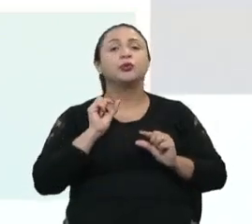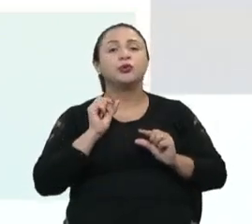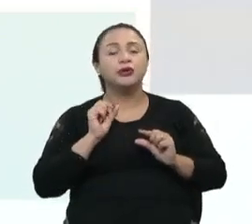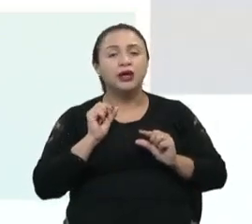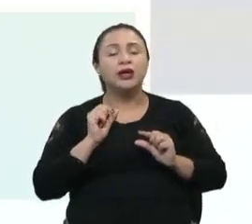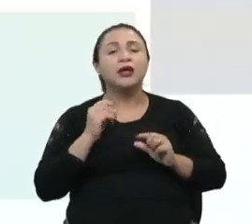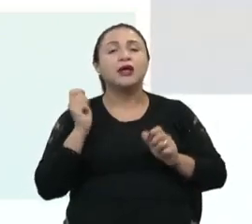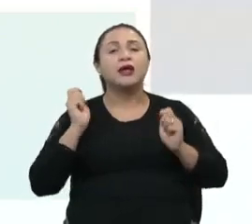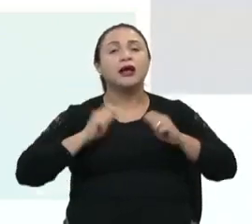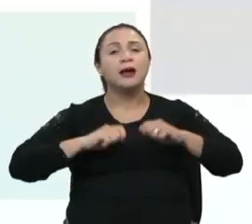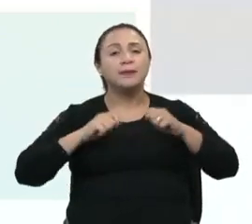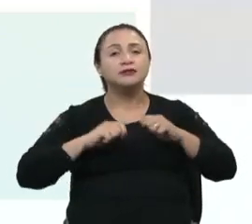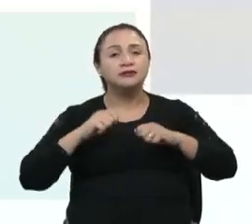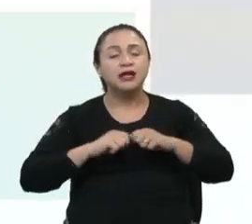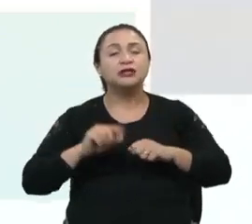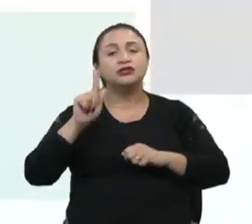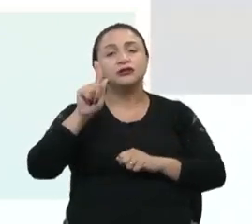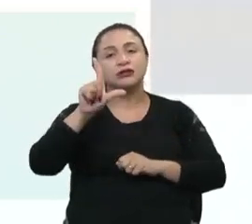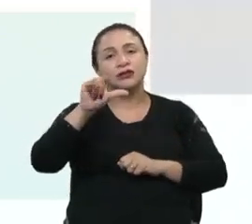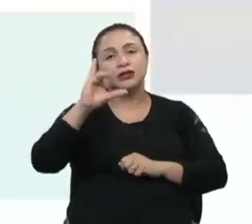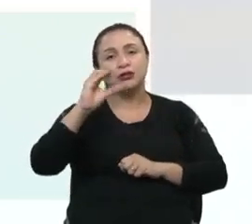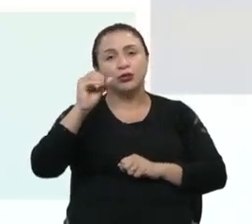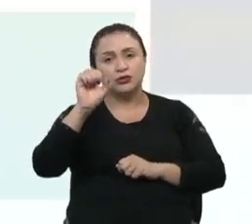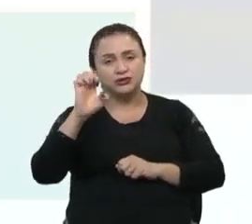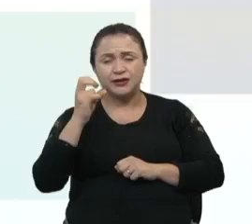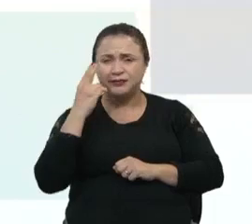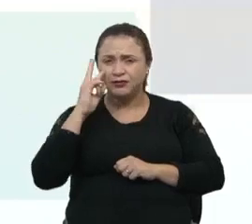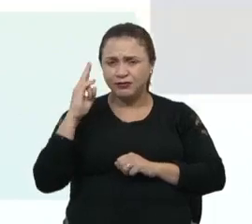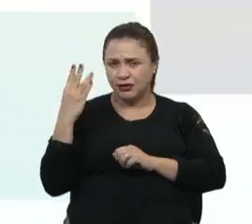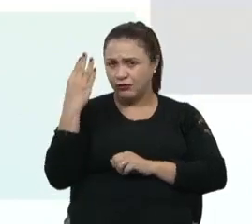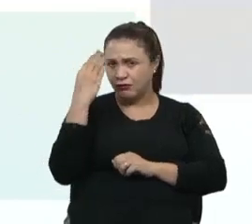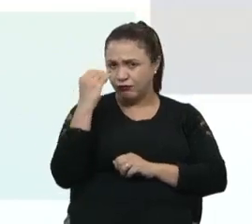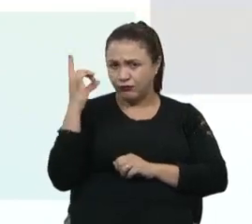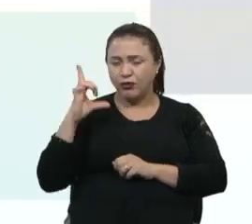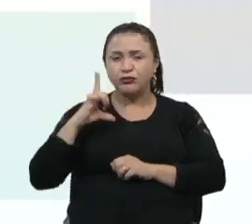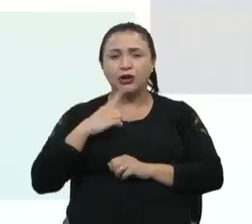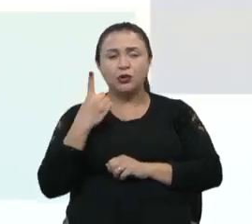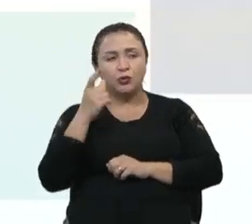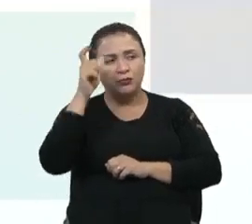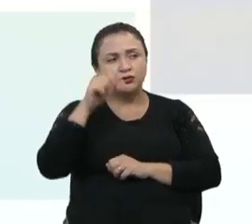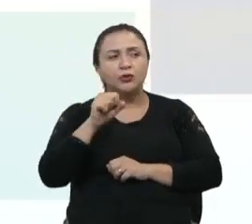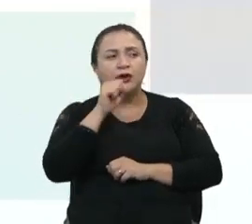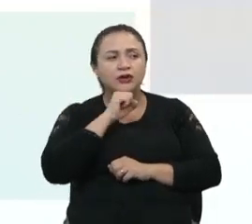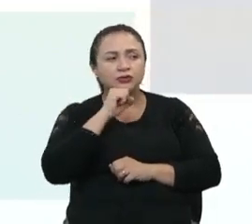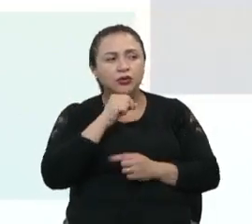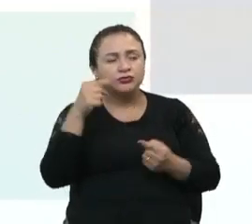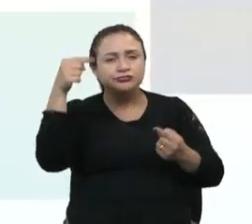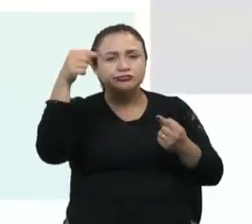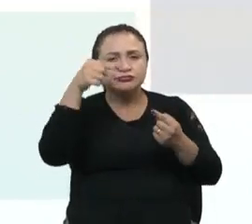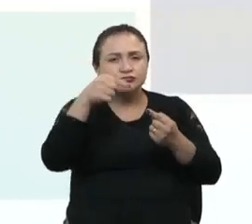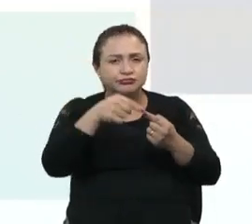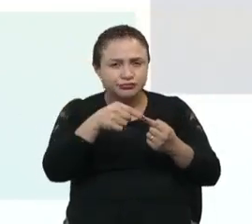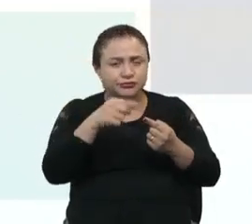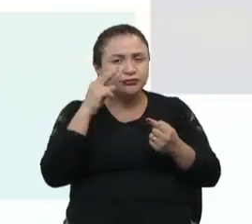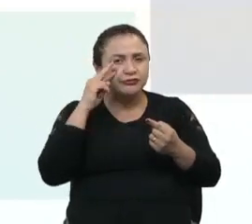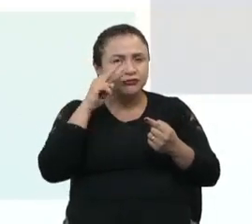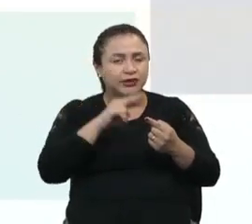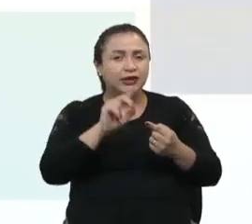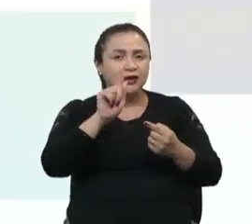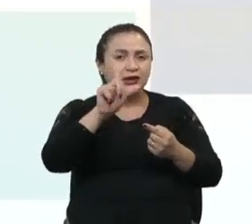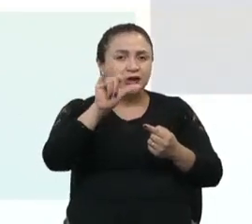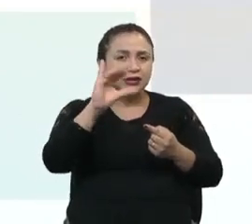glicose, que na figura nós temos um idoso verificando a sua glicose, que muitas vezes precisa